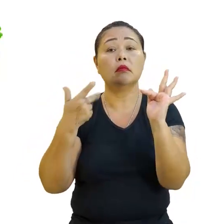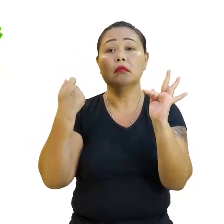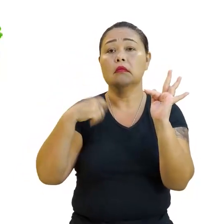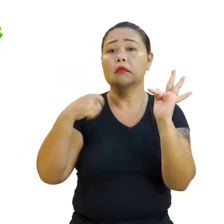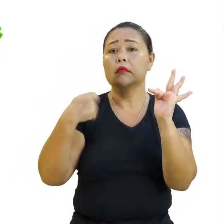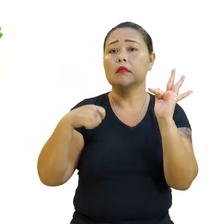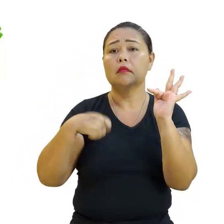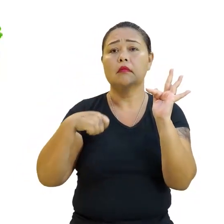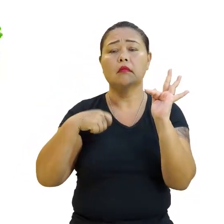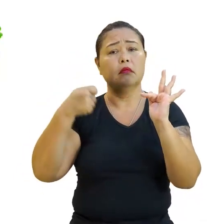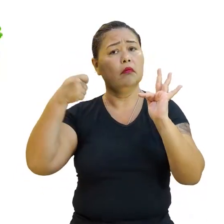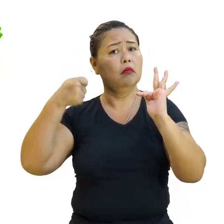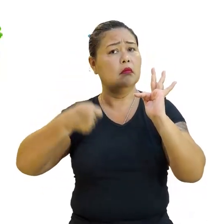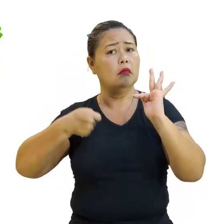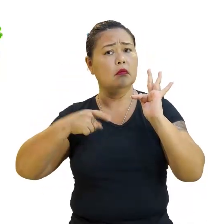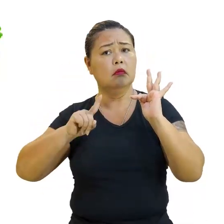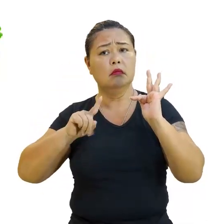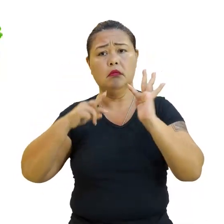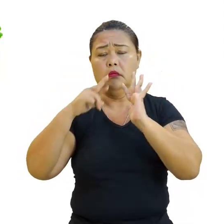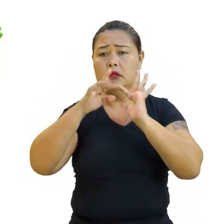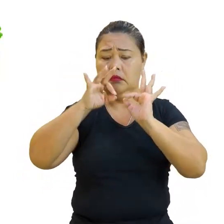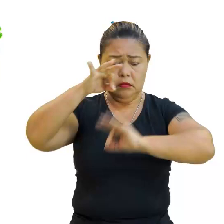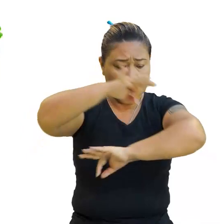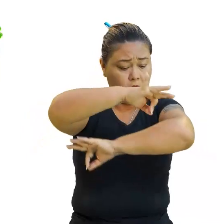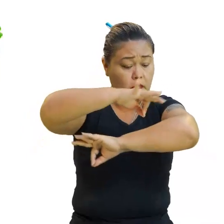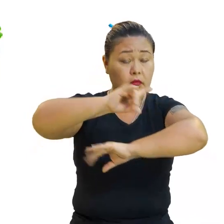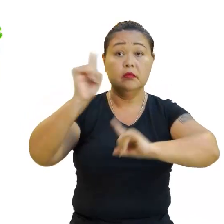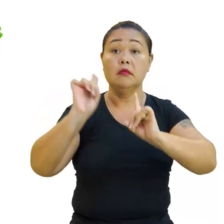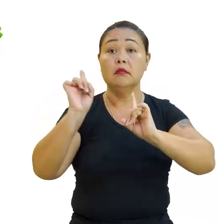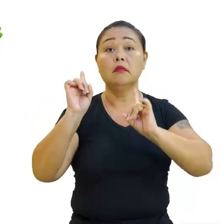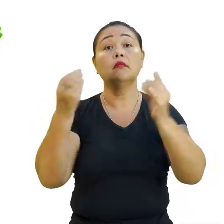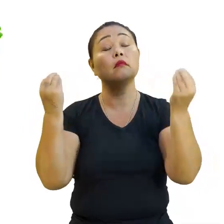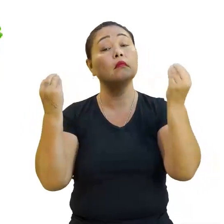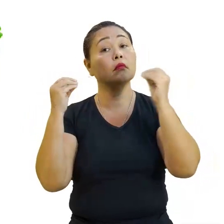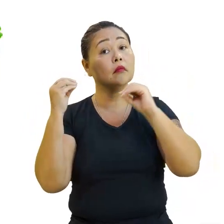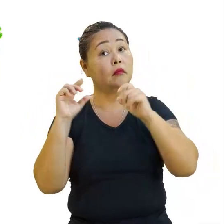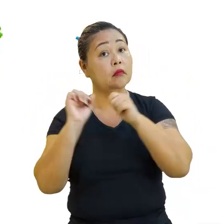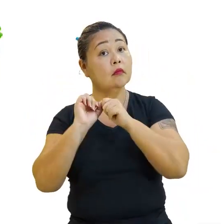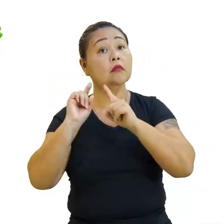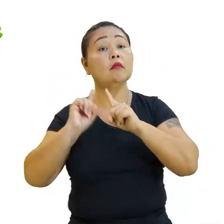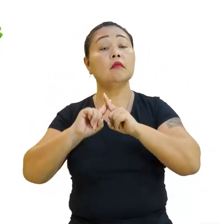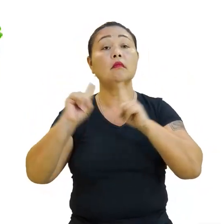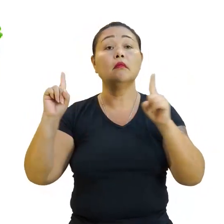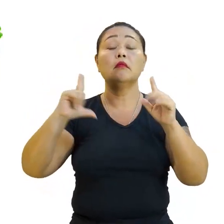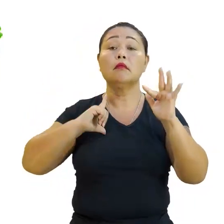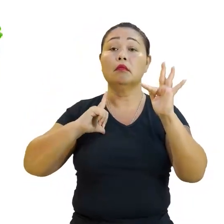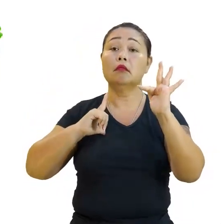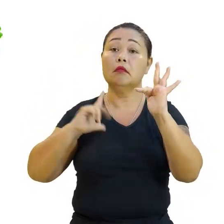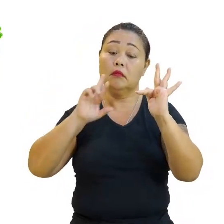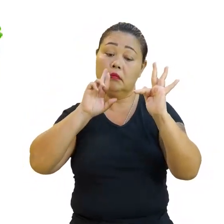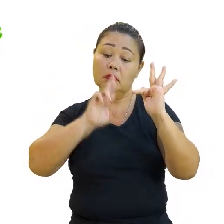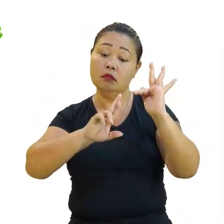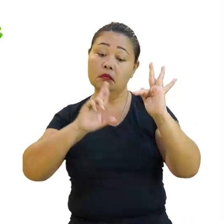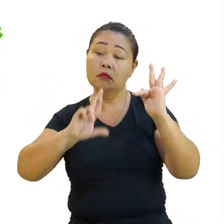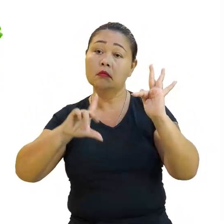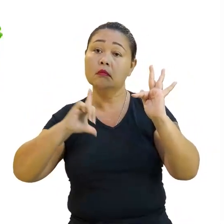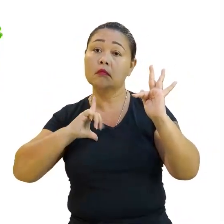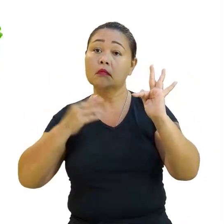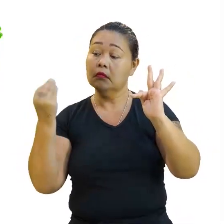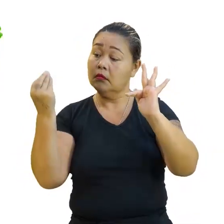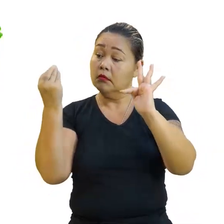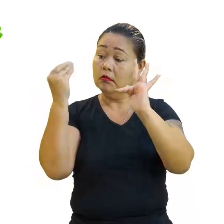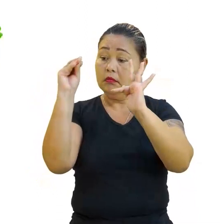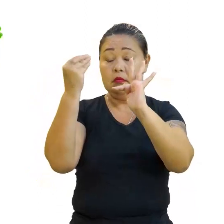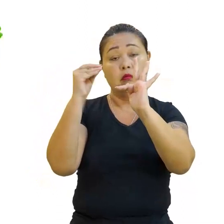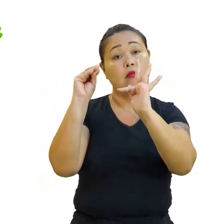categórico, né? Com régua, com nada. É um esboço, tá? Já temos a raiz, então agora a gente vai montar o esboço,